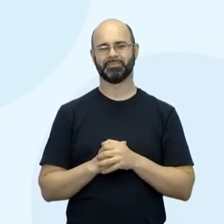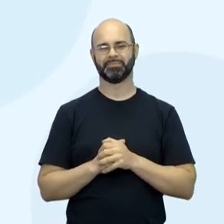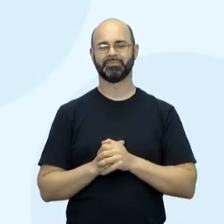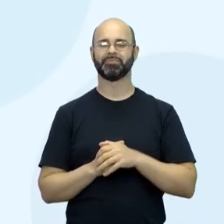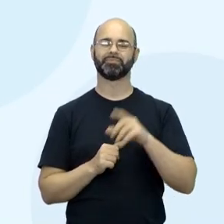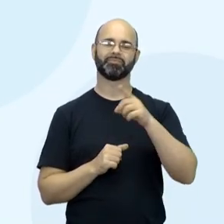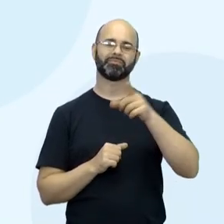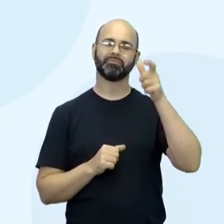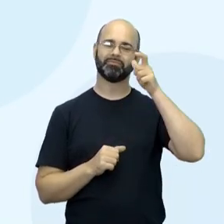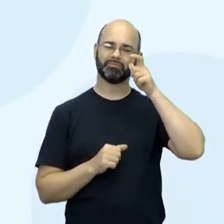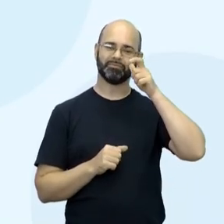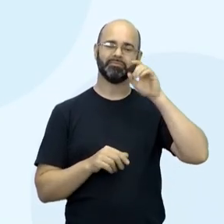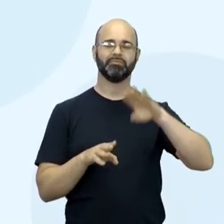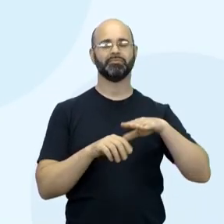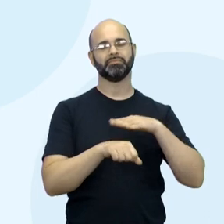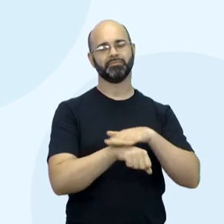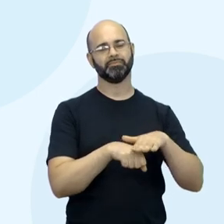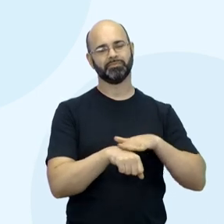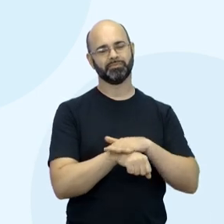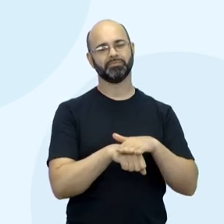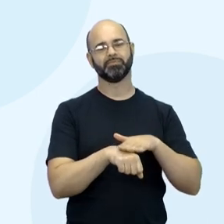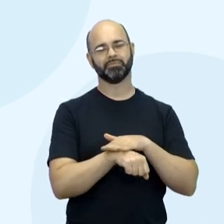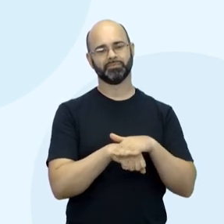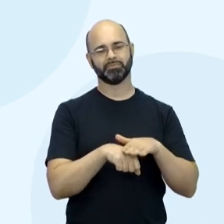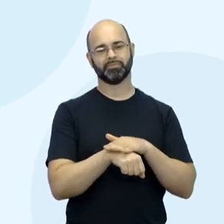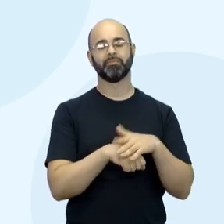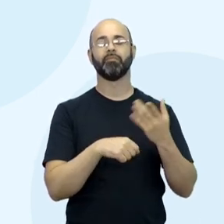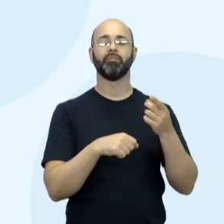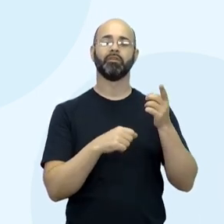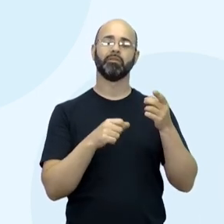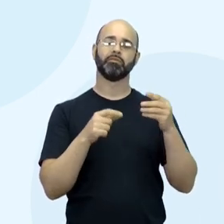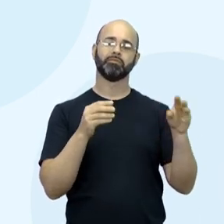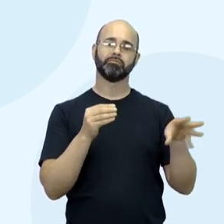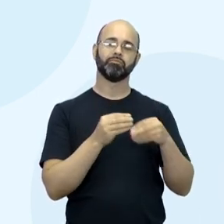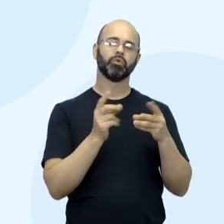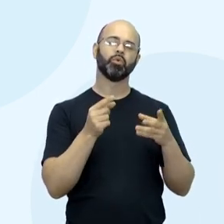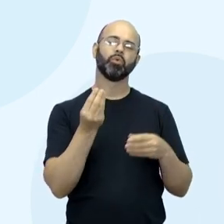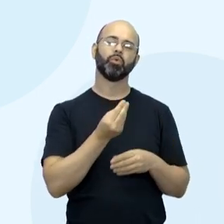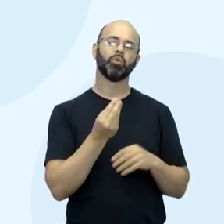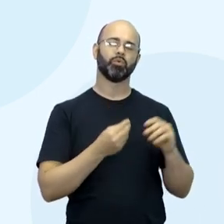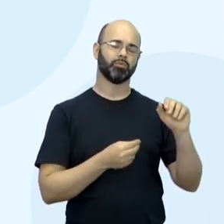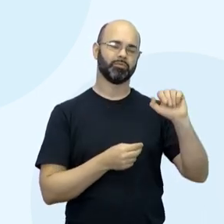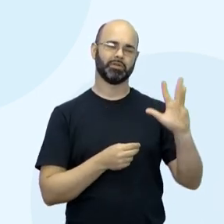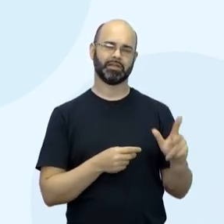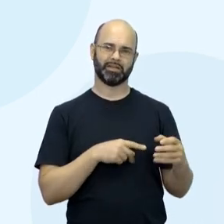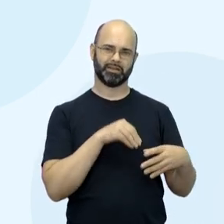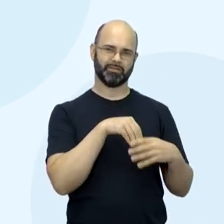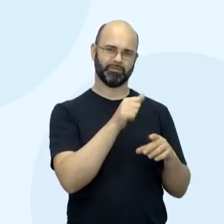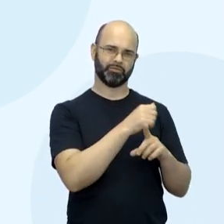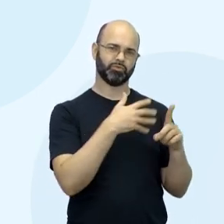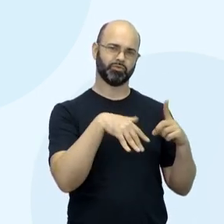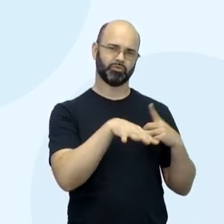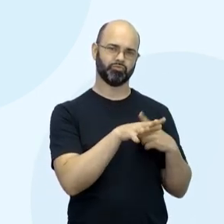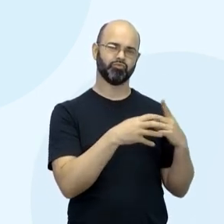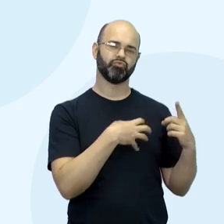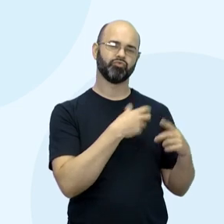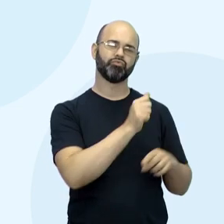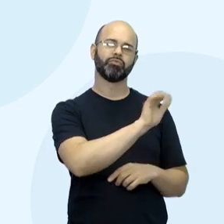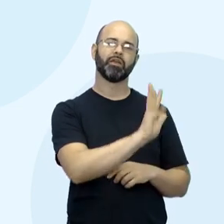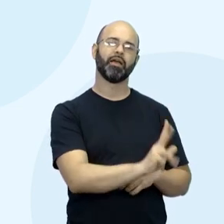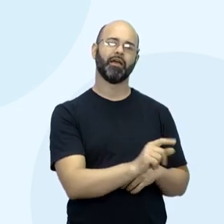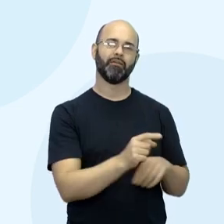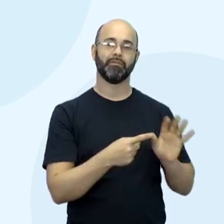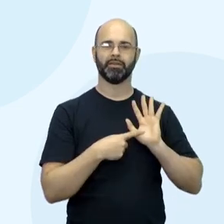E organizem uma roda de conversa sobre a forma como o filme produzido retrata as pessoas, a sociedade e o continente africano. É importante